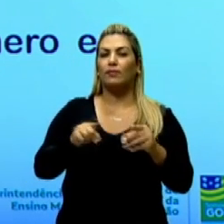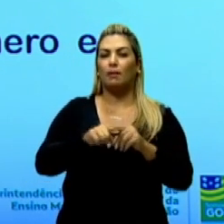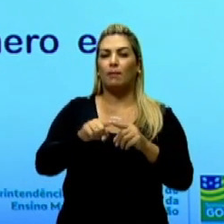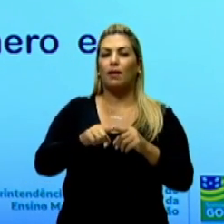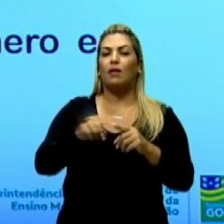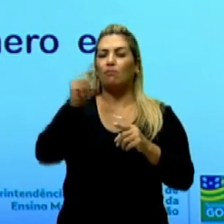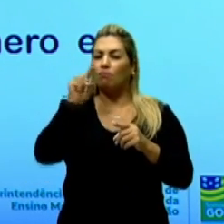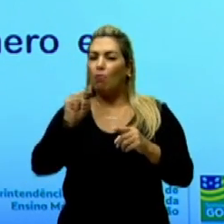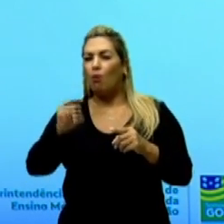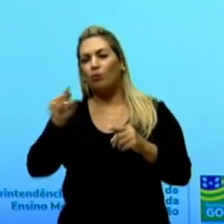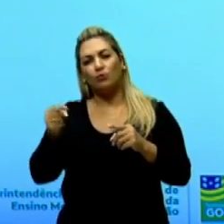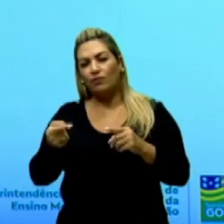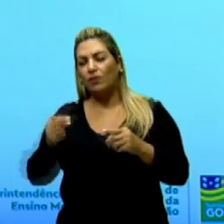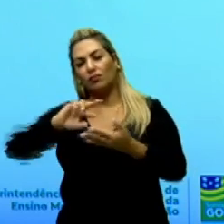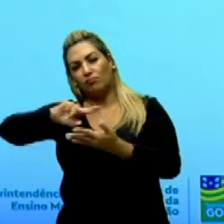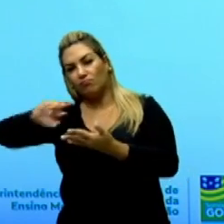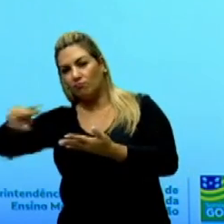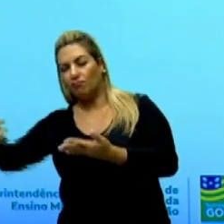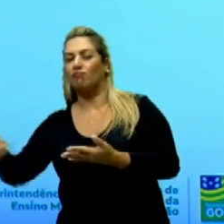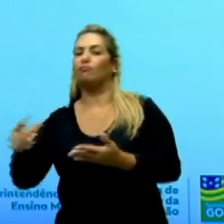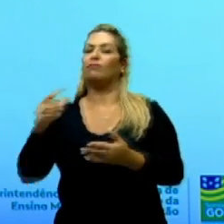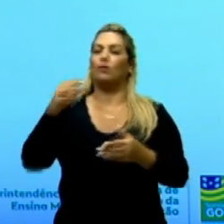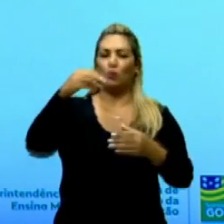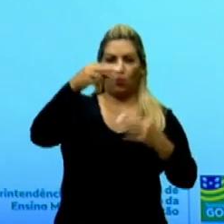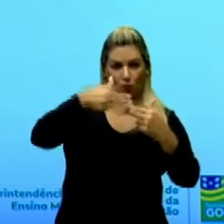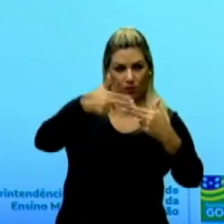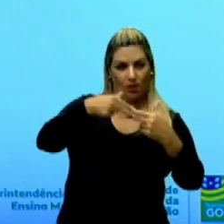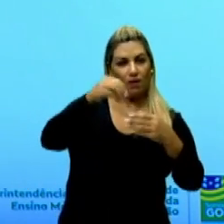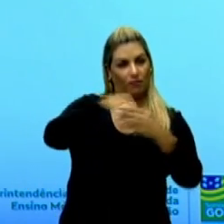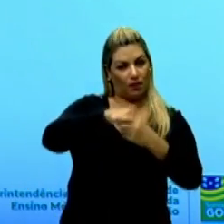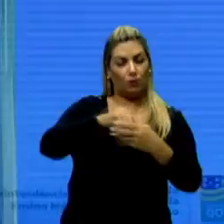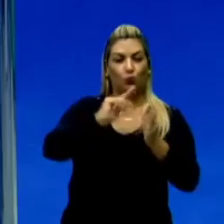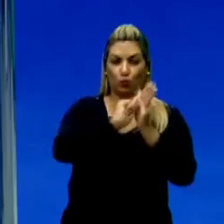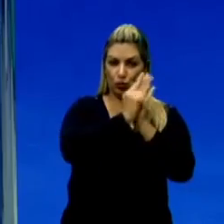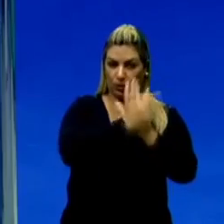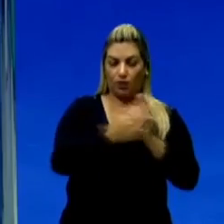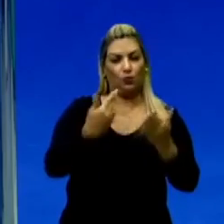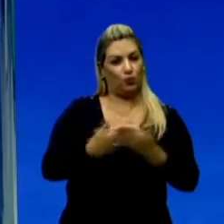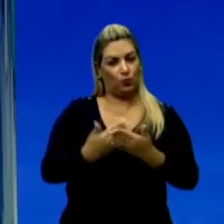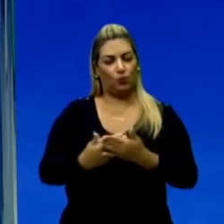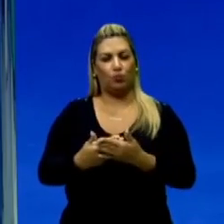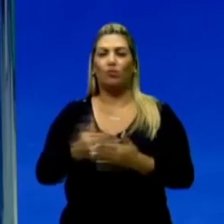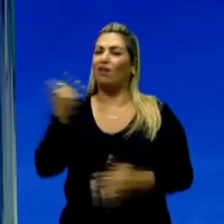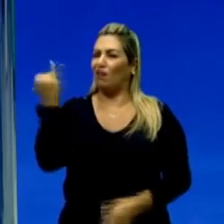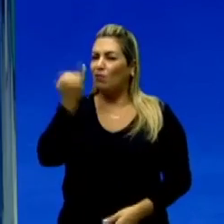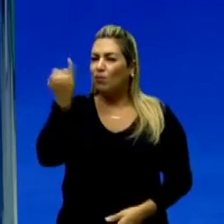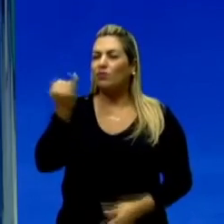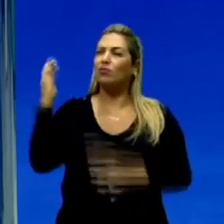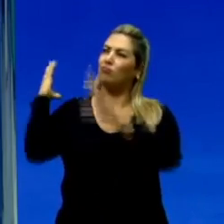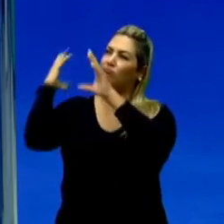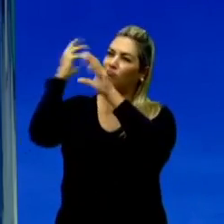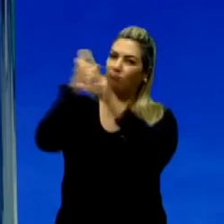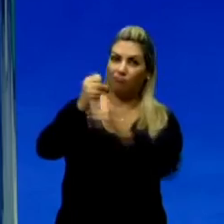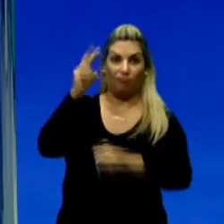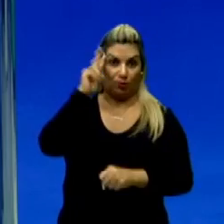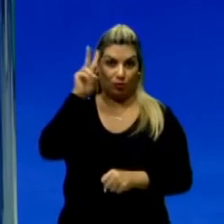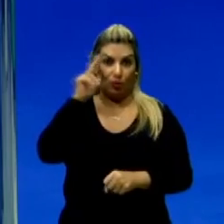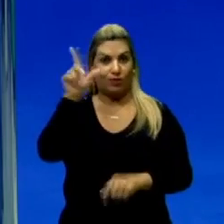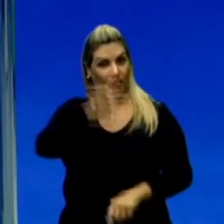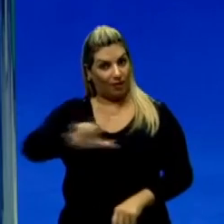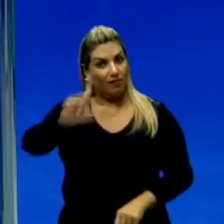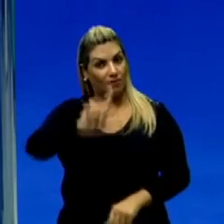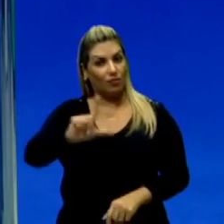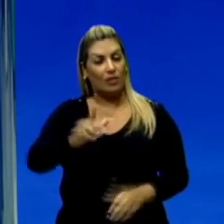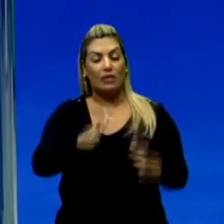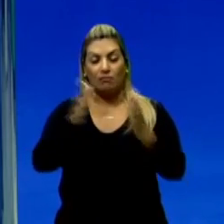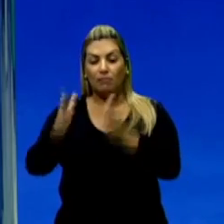pontuação no gênero e estudo. É importante nós fazermos um contexto histórico dessa literatura da